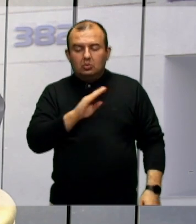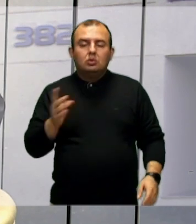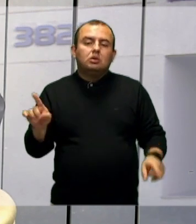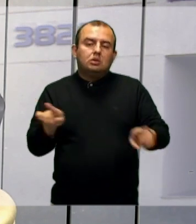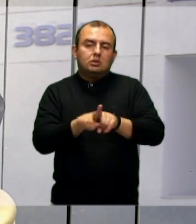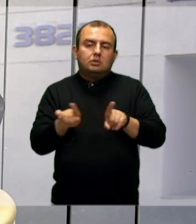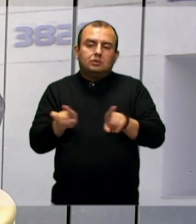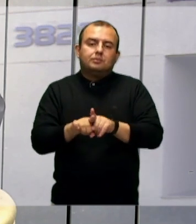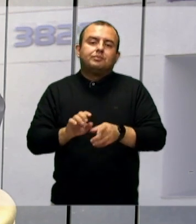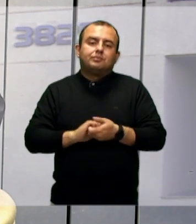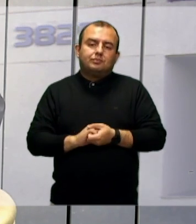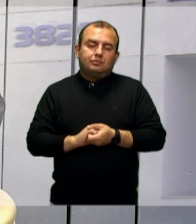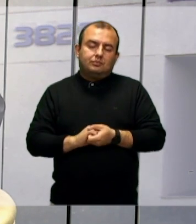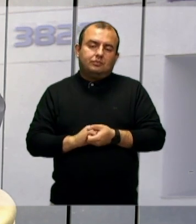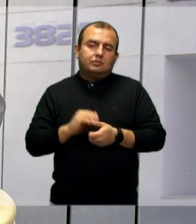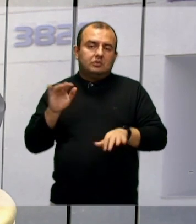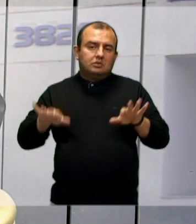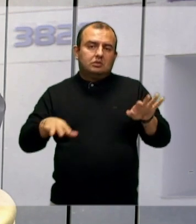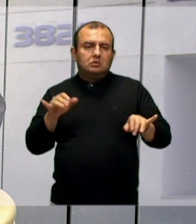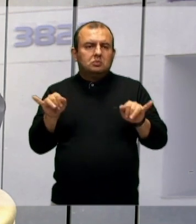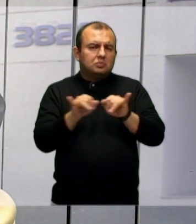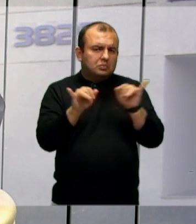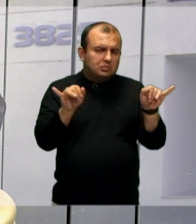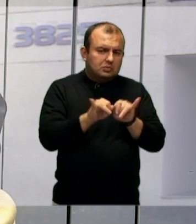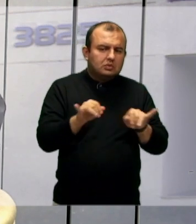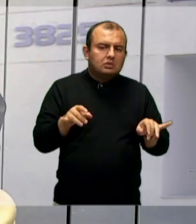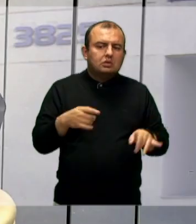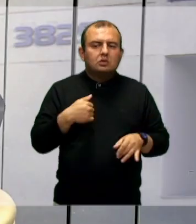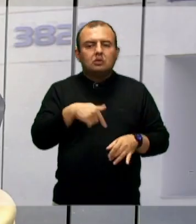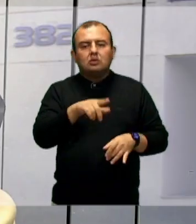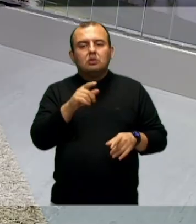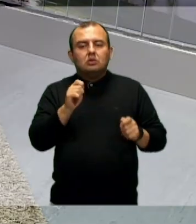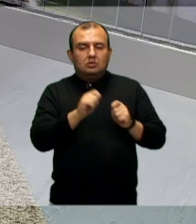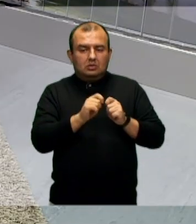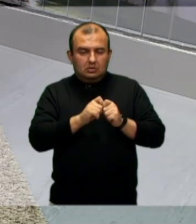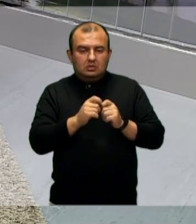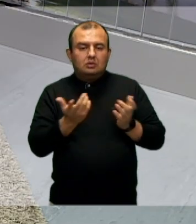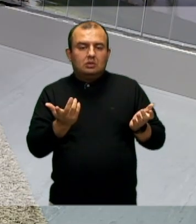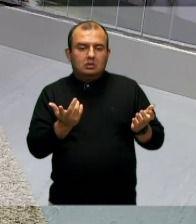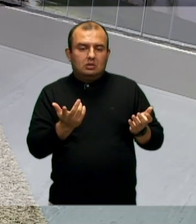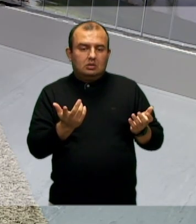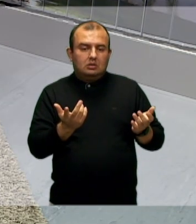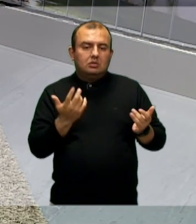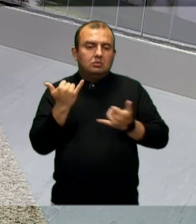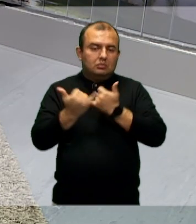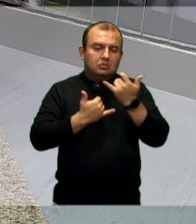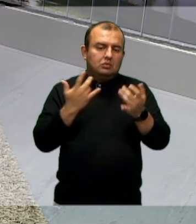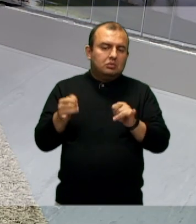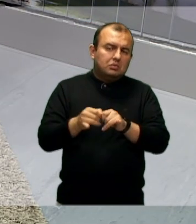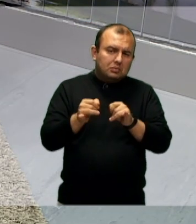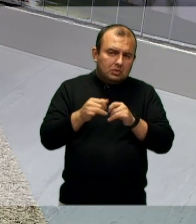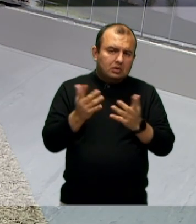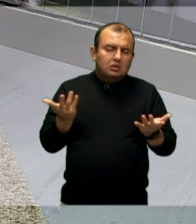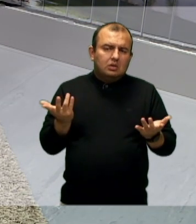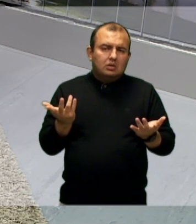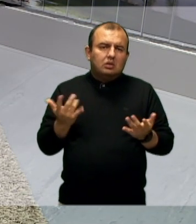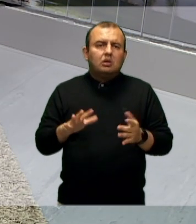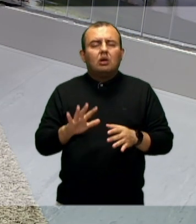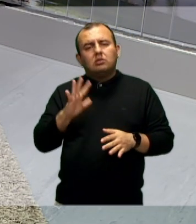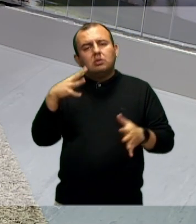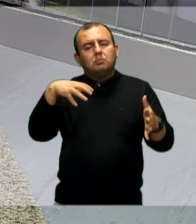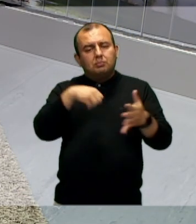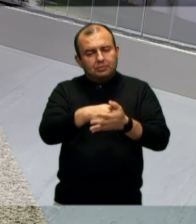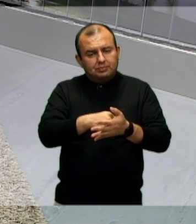querem fazer alguma mobista para algum colega, falam, ah, tu vai fazer mesmo? Ah, vou fazer. Aí vai lá e faz, acontece alguma coisa de um se acidentar.